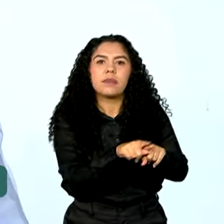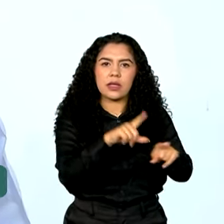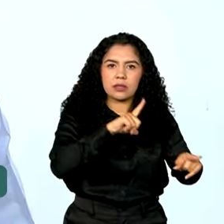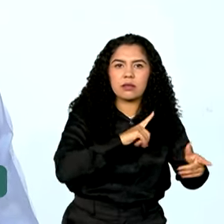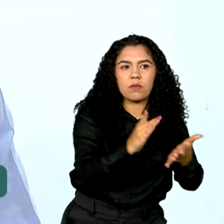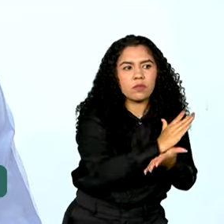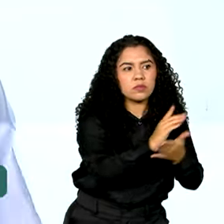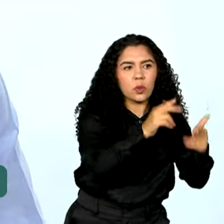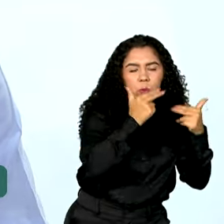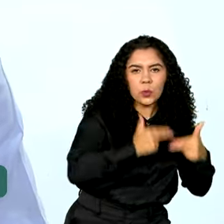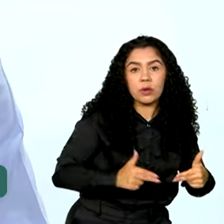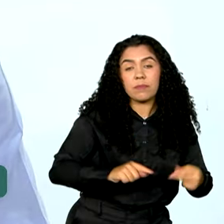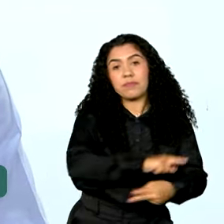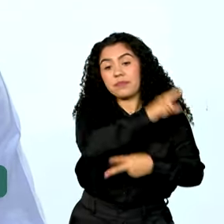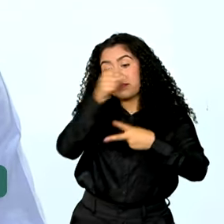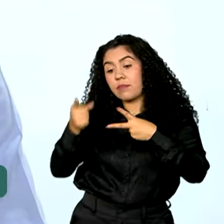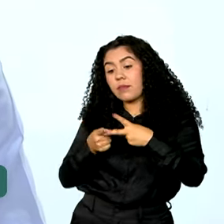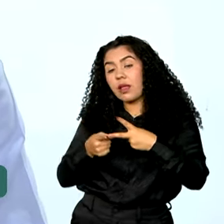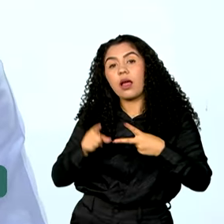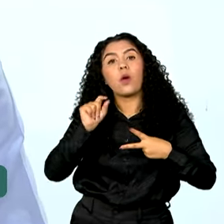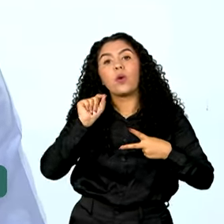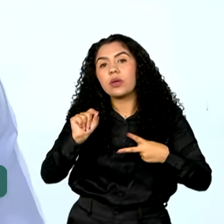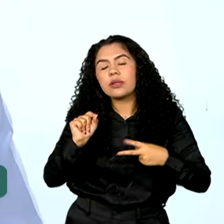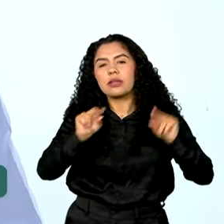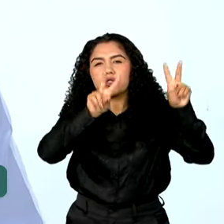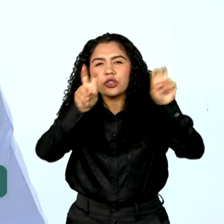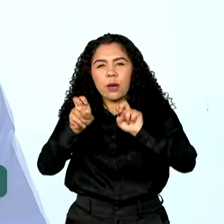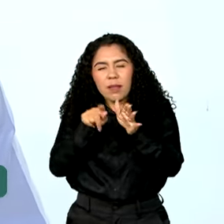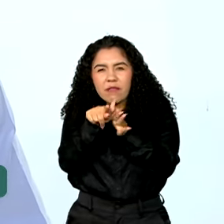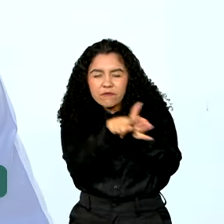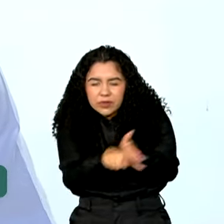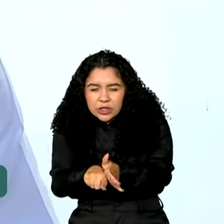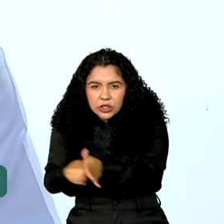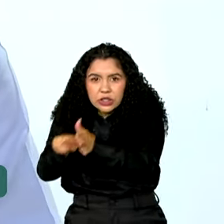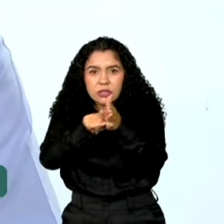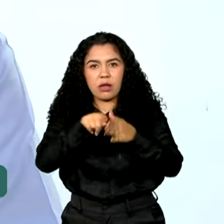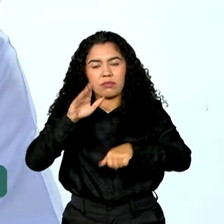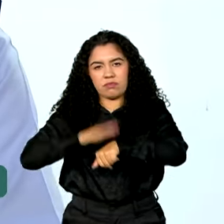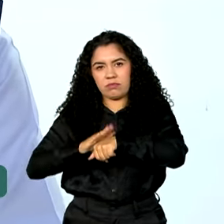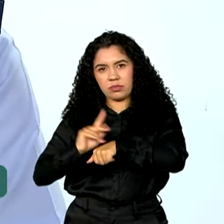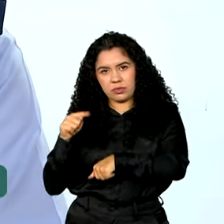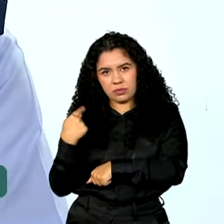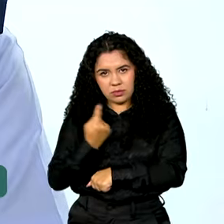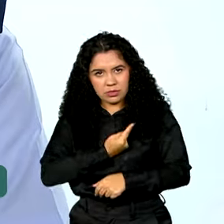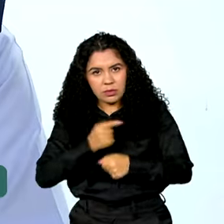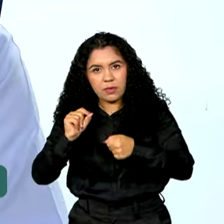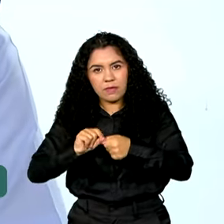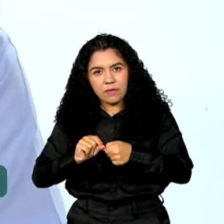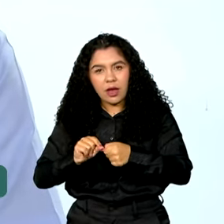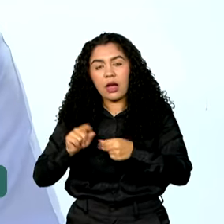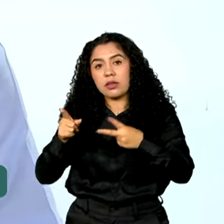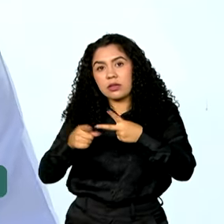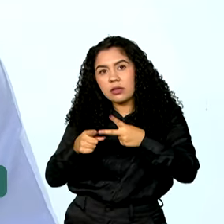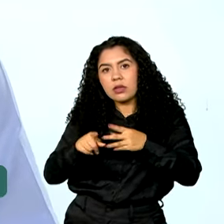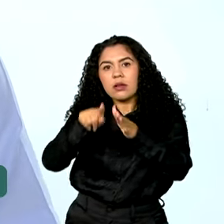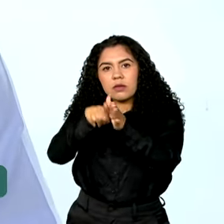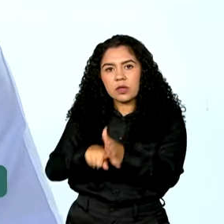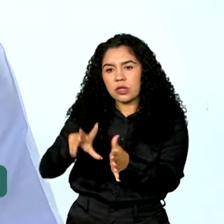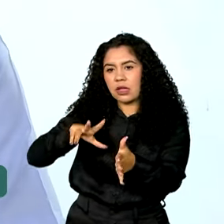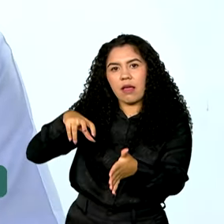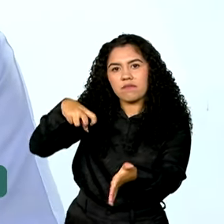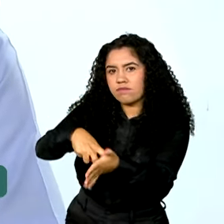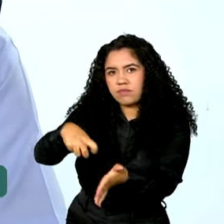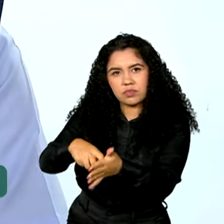e a segunda grande responsabilidade é a investigação que nós conduzimos, é a investigação sem fins punitivos,